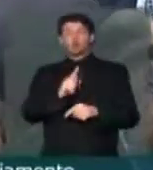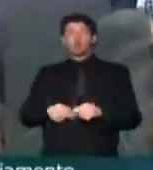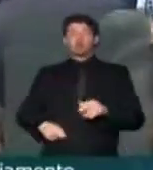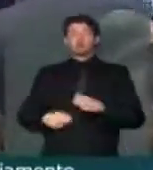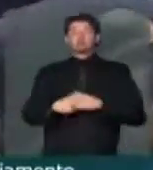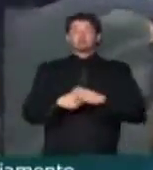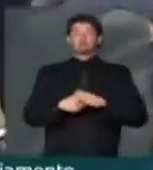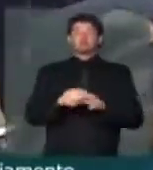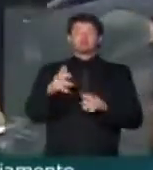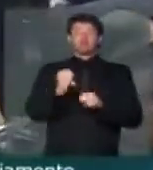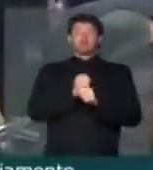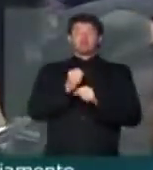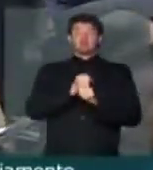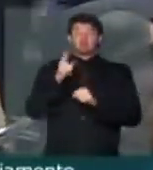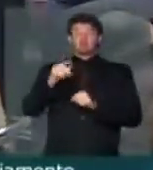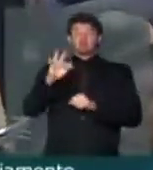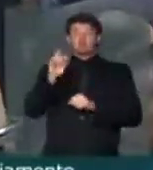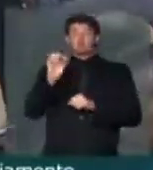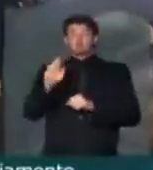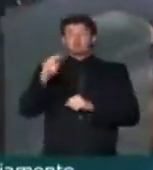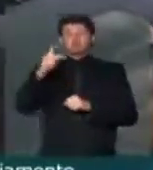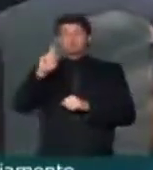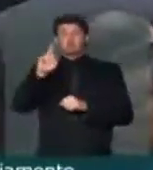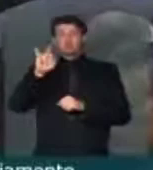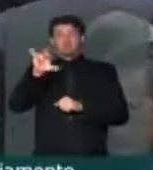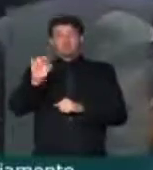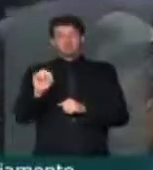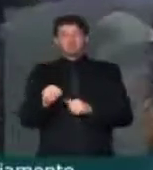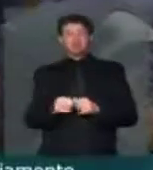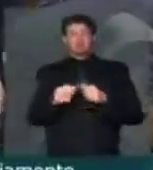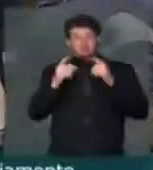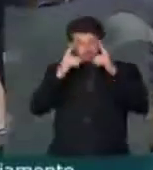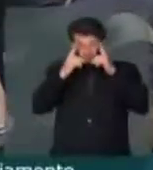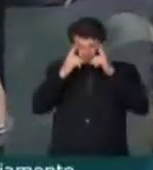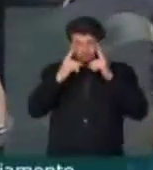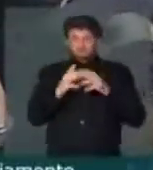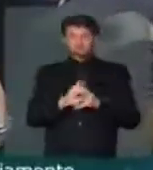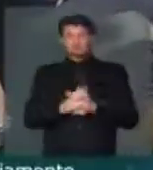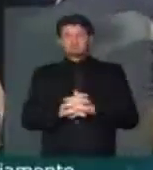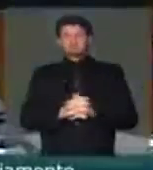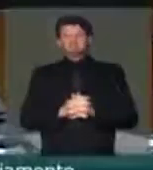impunha durante tantos anos que era o fator previdenciário. Parabéns ao senhor e parabéns ao Presidente Eduardo Cunha. Presidente.